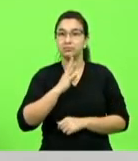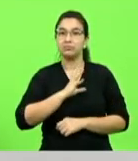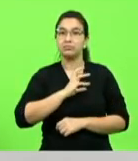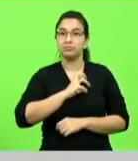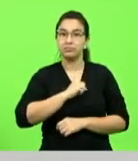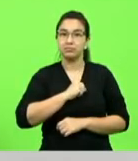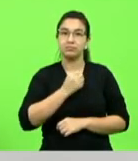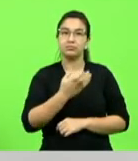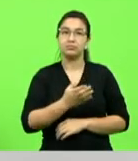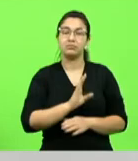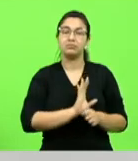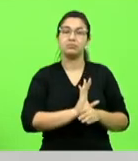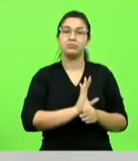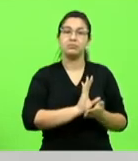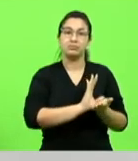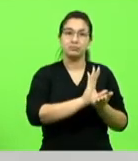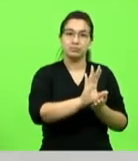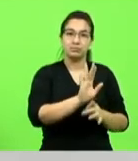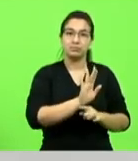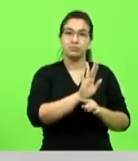cidades que investem na sua cidade